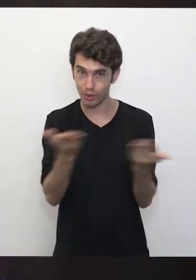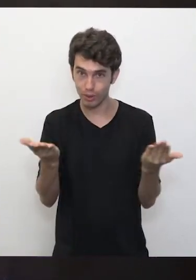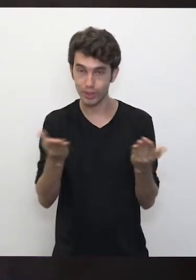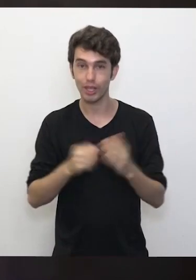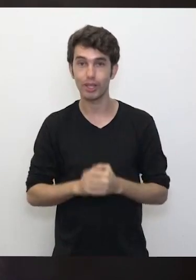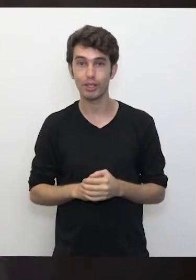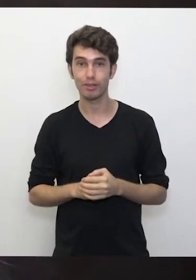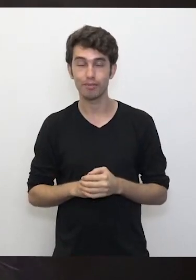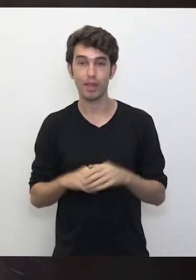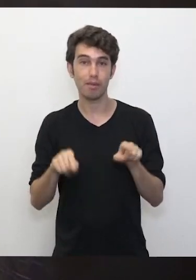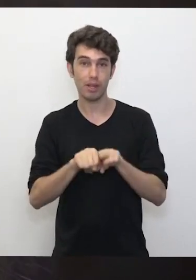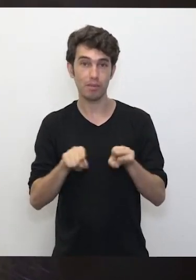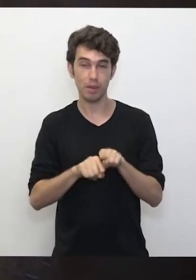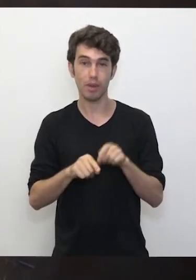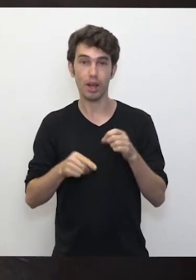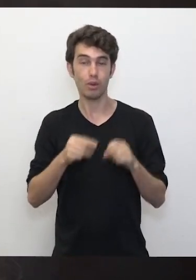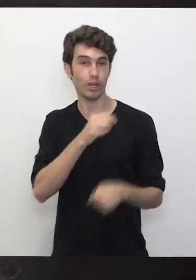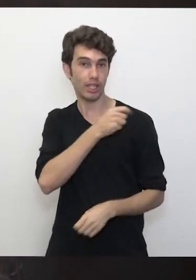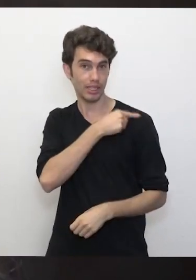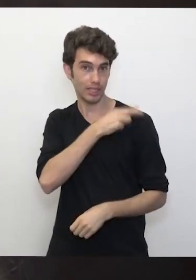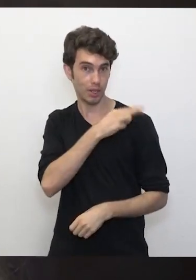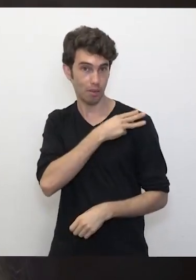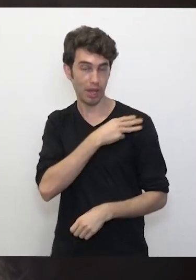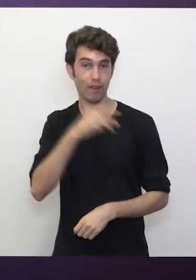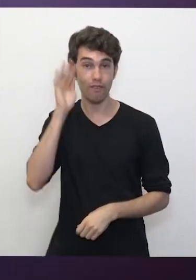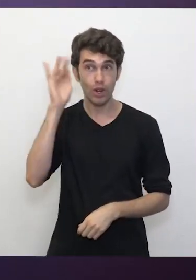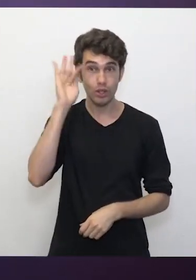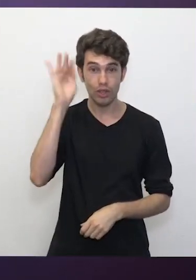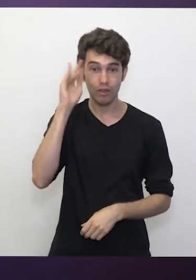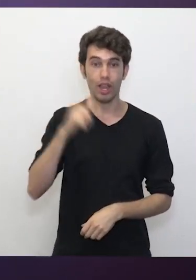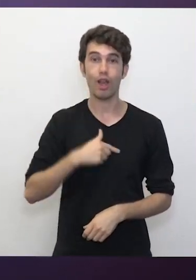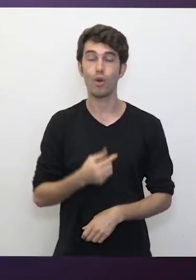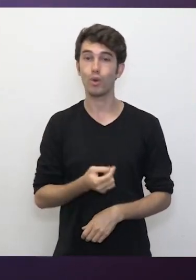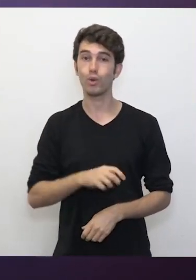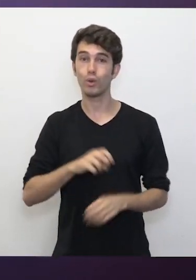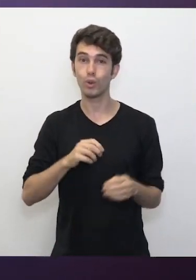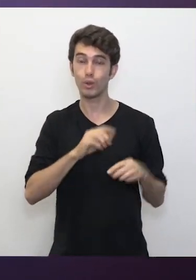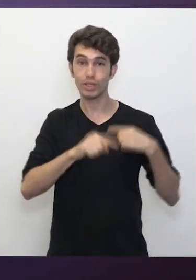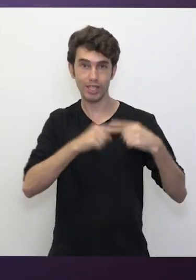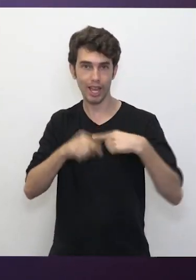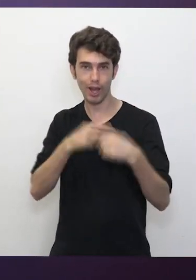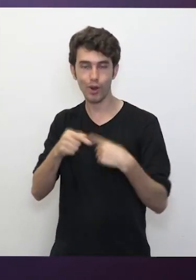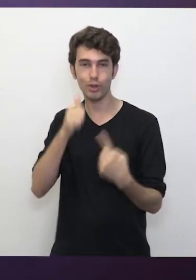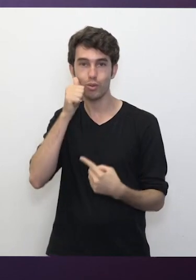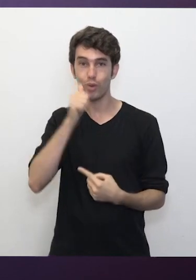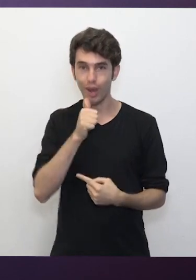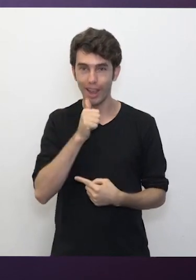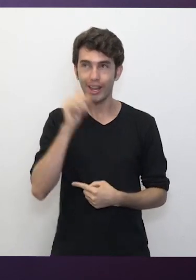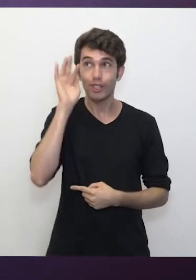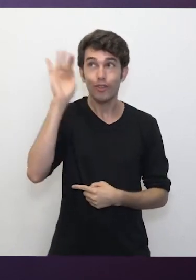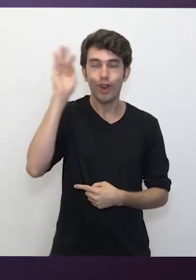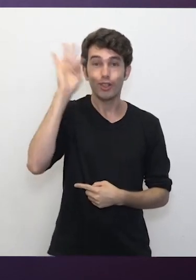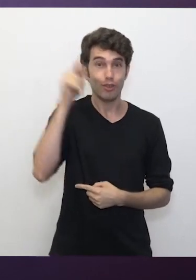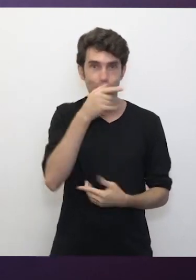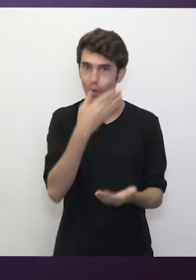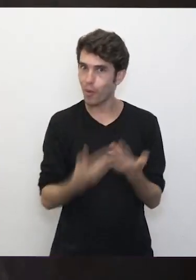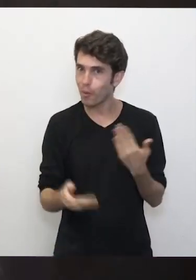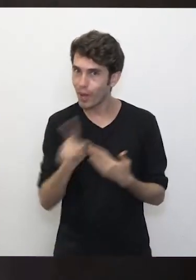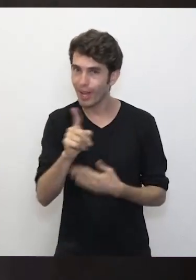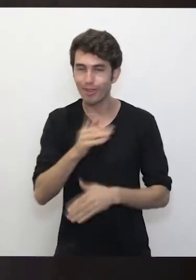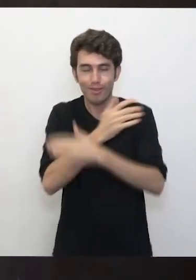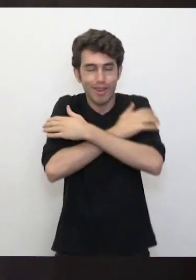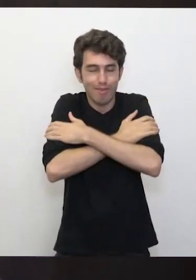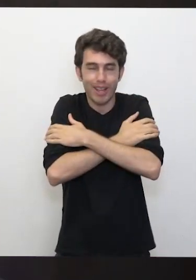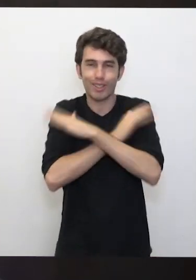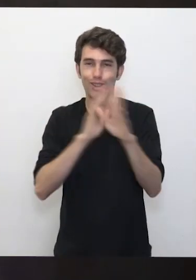todos vocês para o Ensino Médio em Filosofia o ciclo integrado Mulheres Filósofas. Não percam!